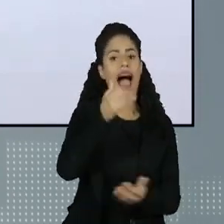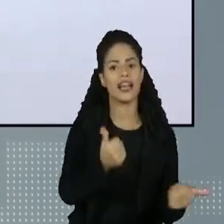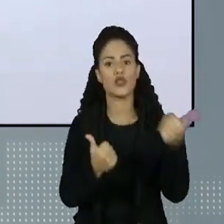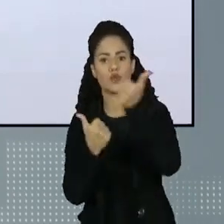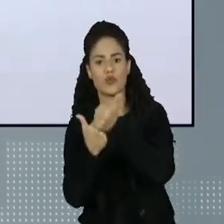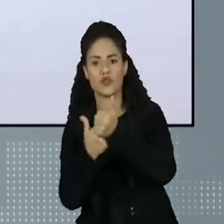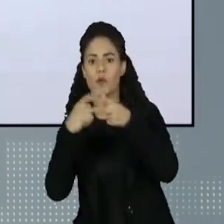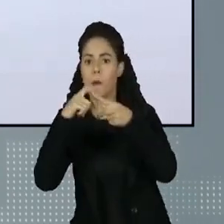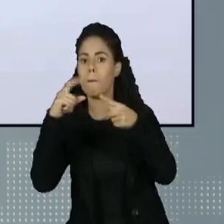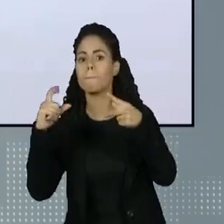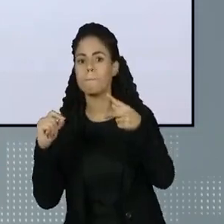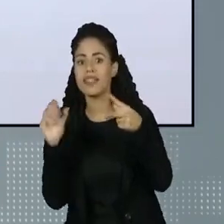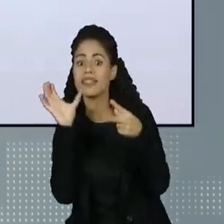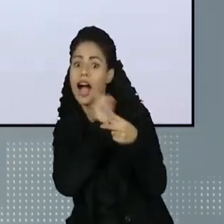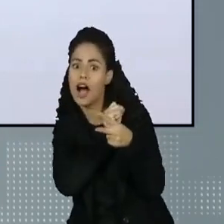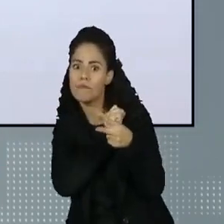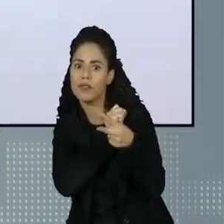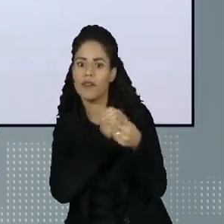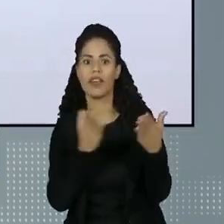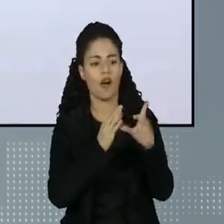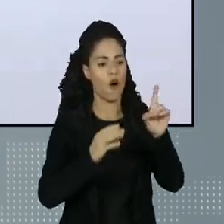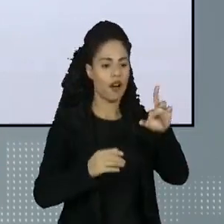ser eliminado e vai ser feito quase instantaneamente.